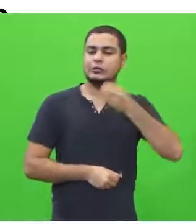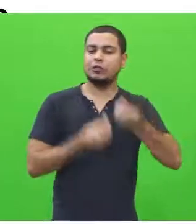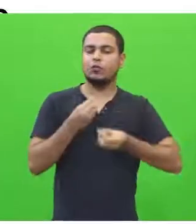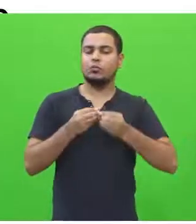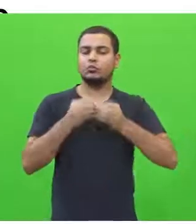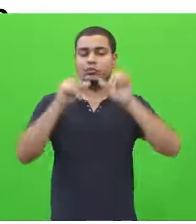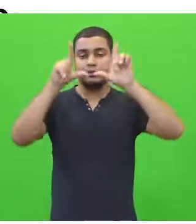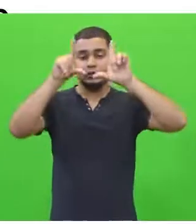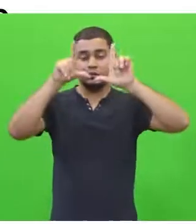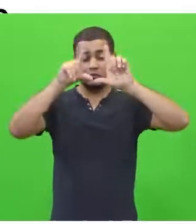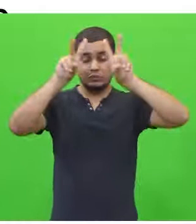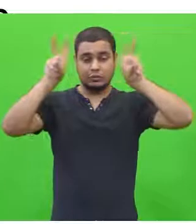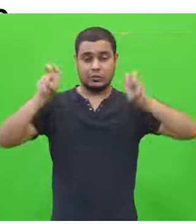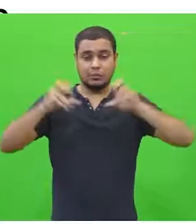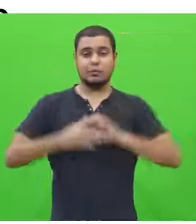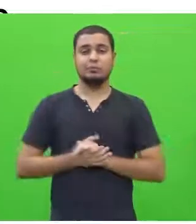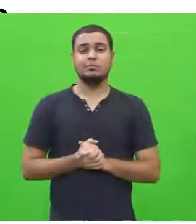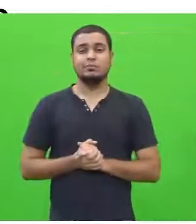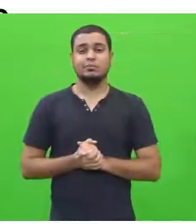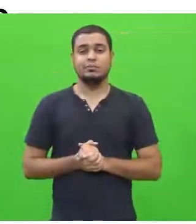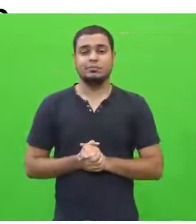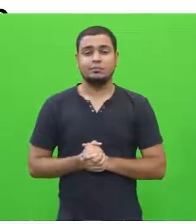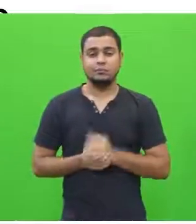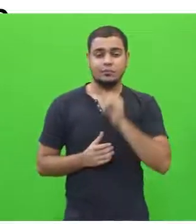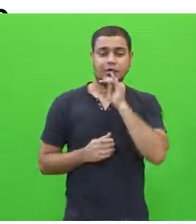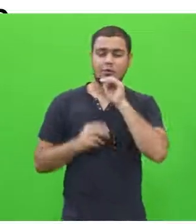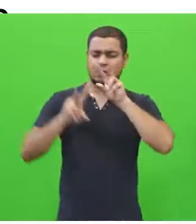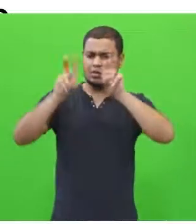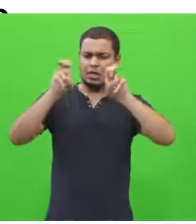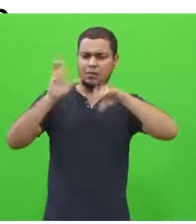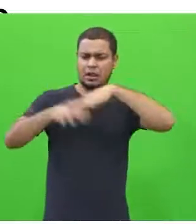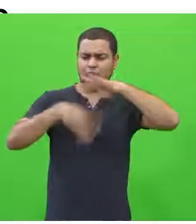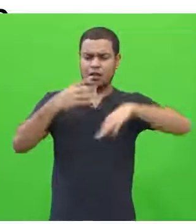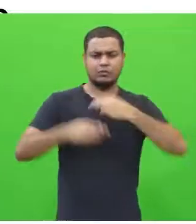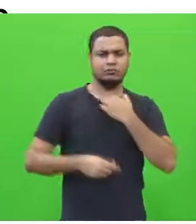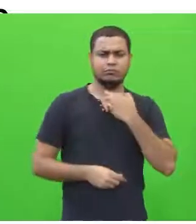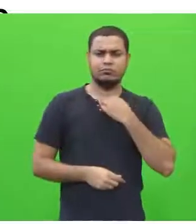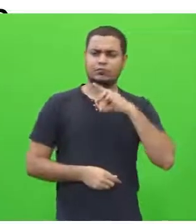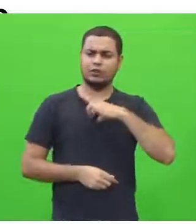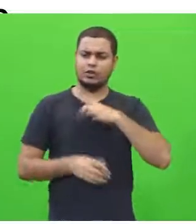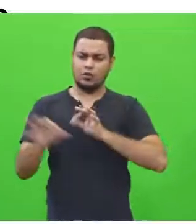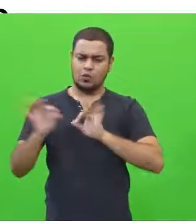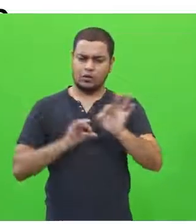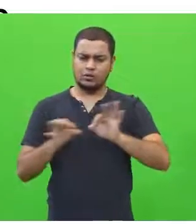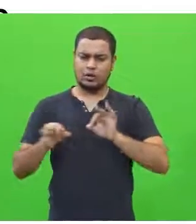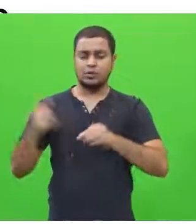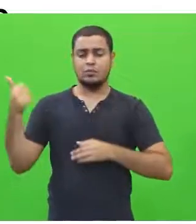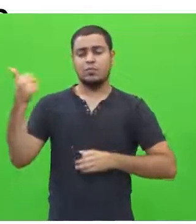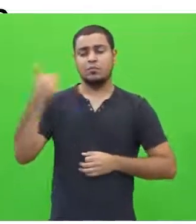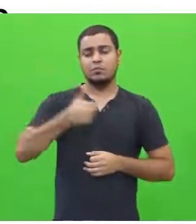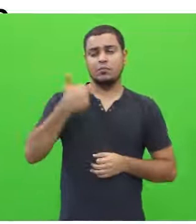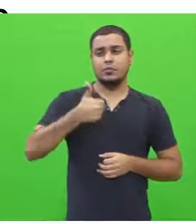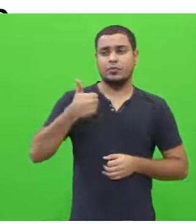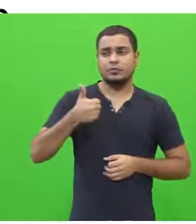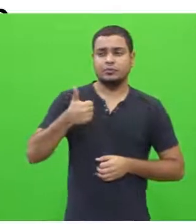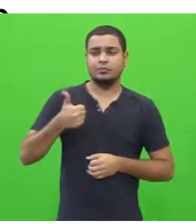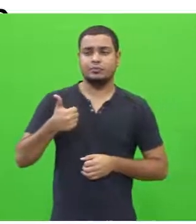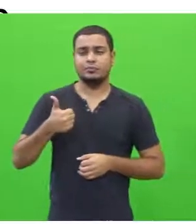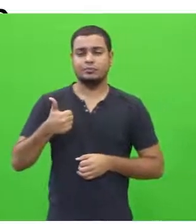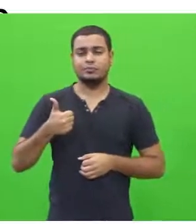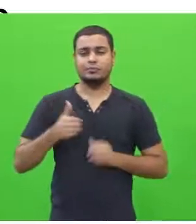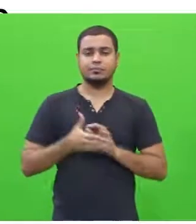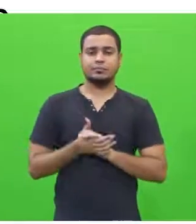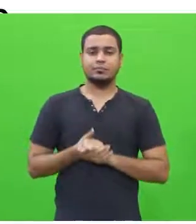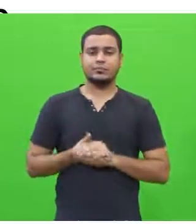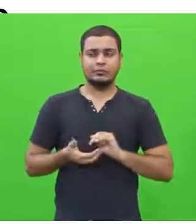esse tema? Eles não estão aleatoriamente. Então vamos verificar o primeiro. O primeiro, parágrafo